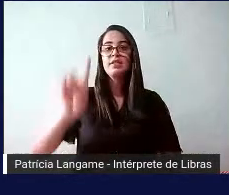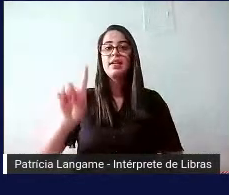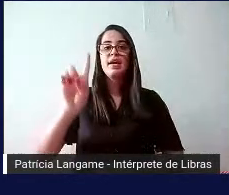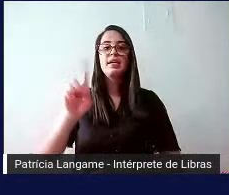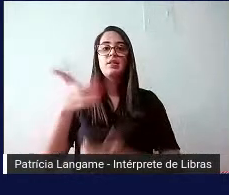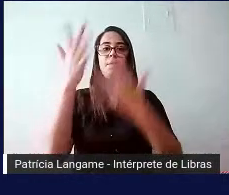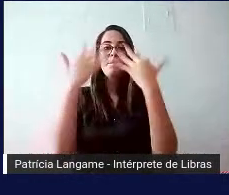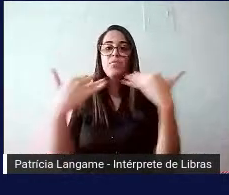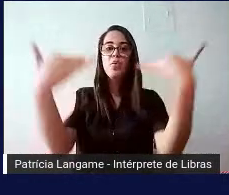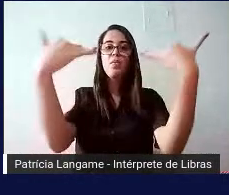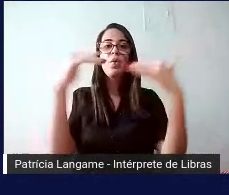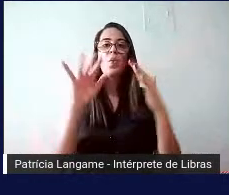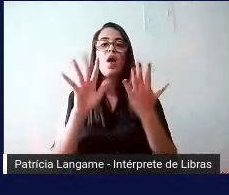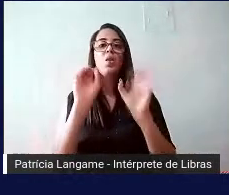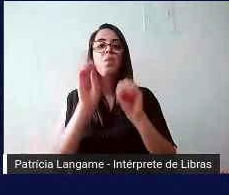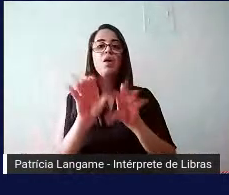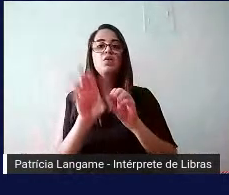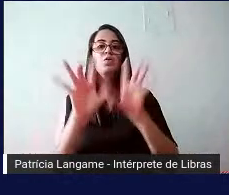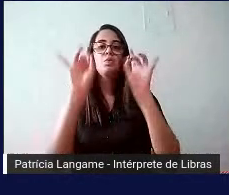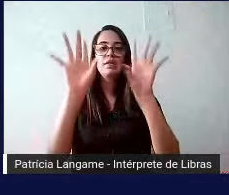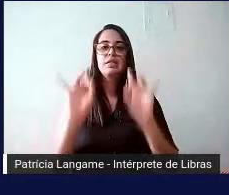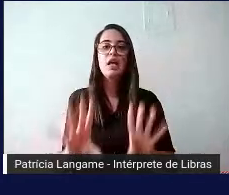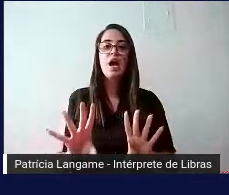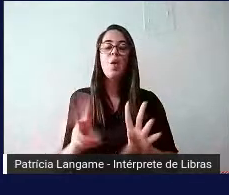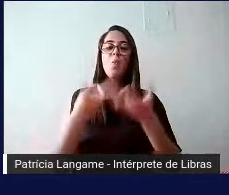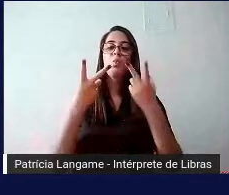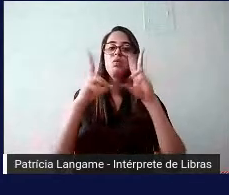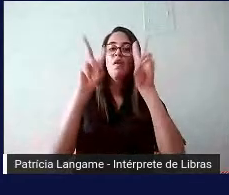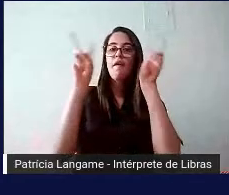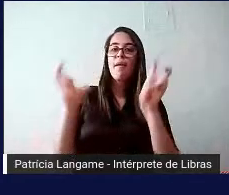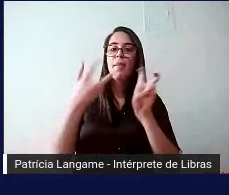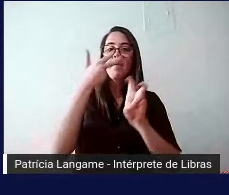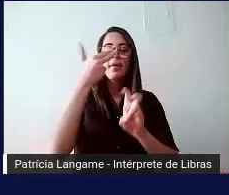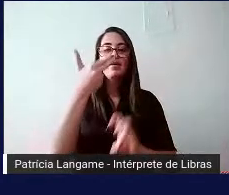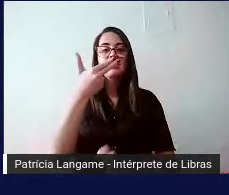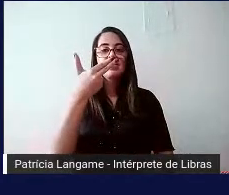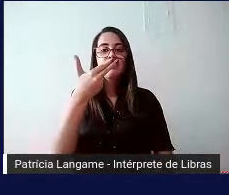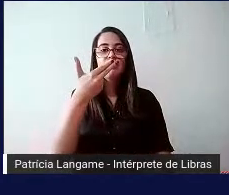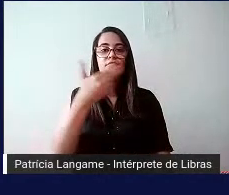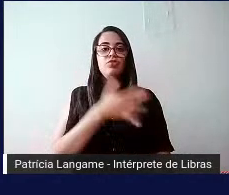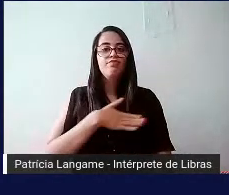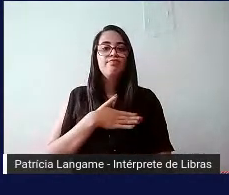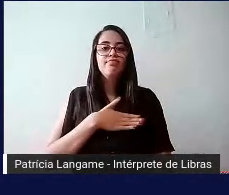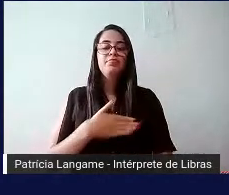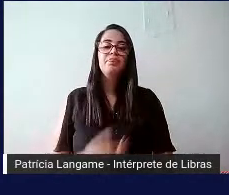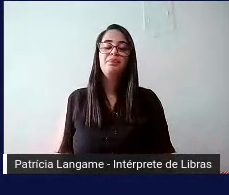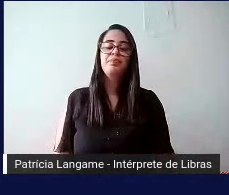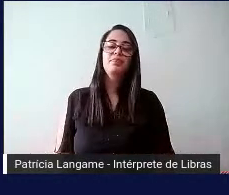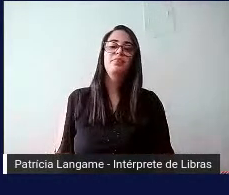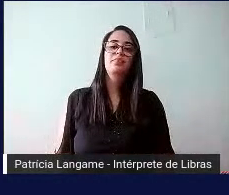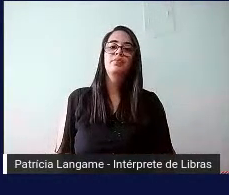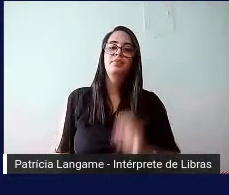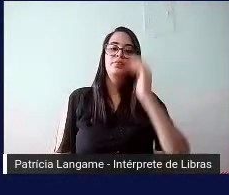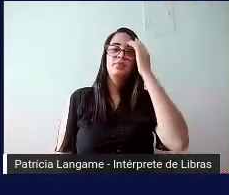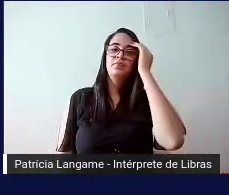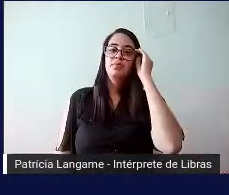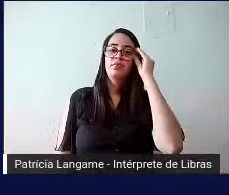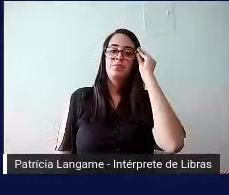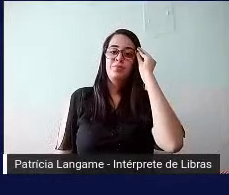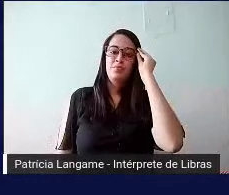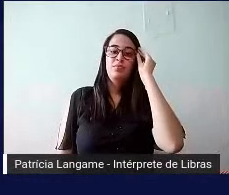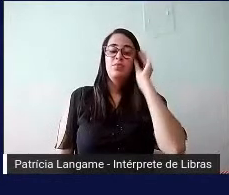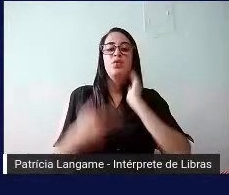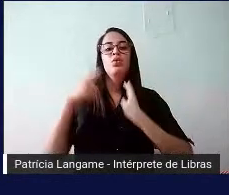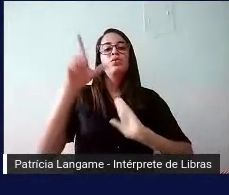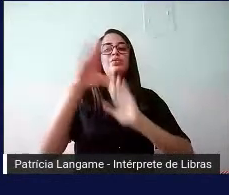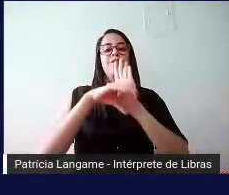educação especial, ou algum termo que nos pareça mais simpático. E aí, eu vou trazer outra definição que vocês também